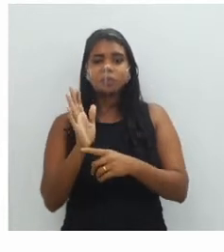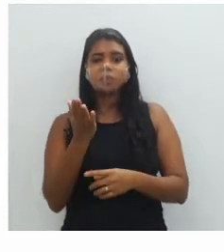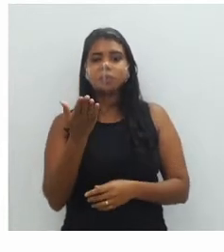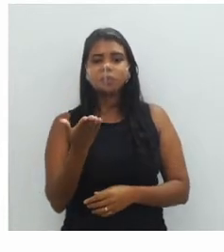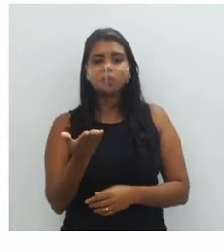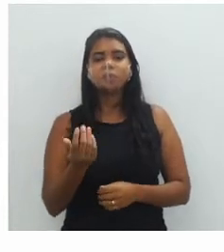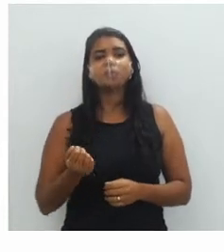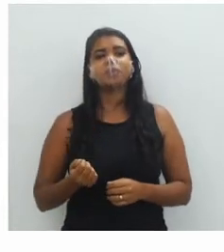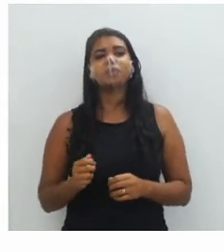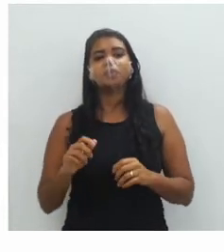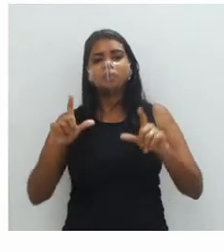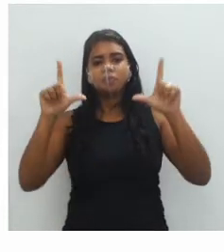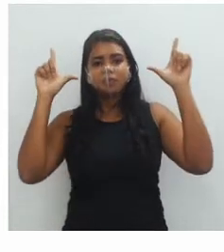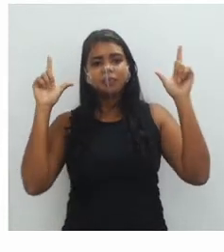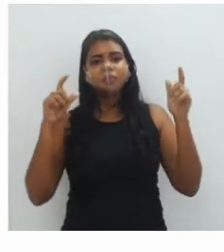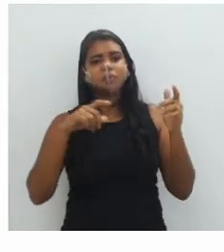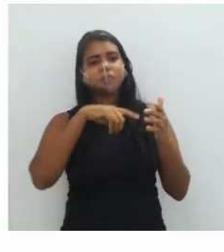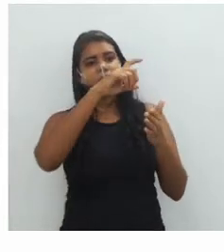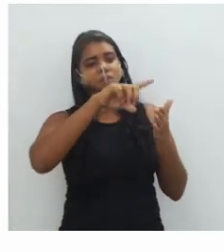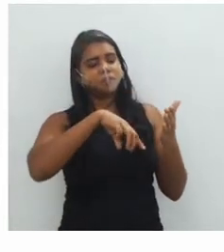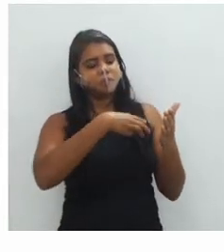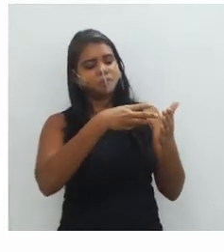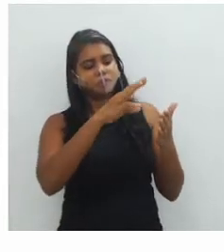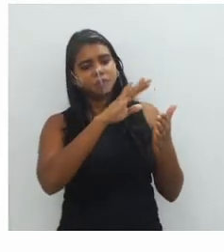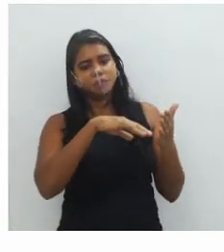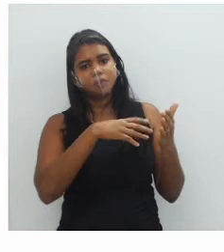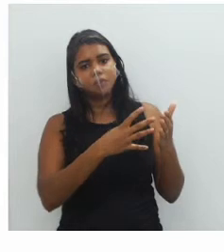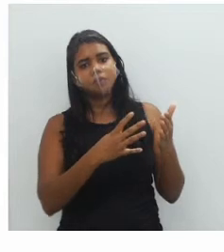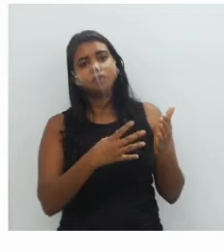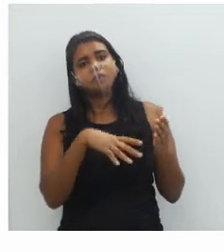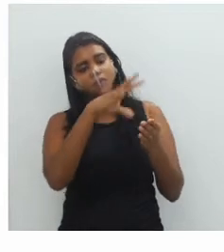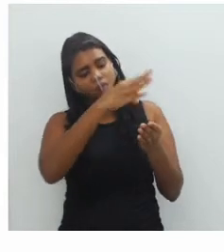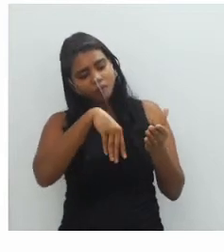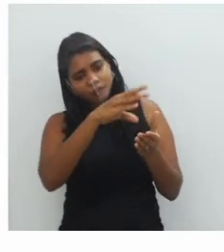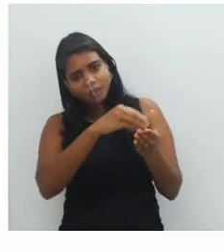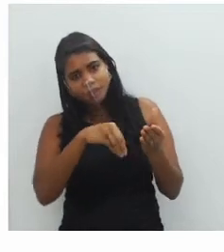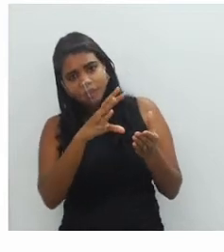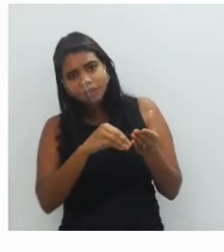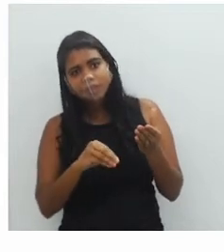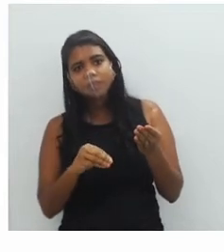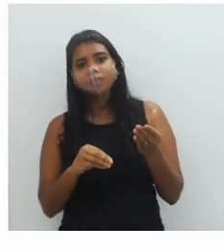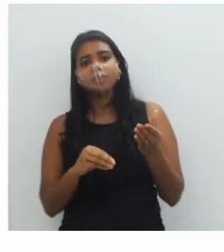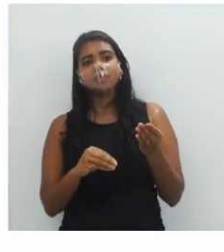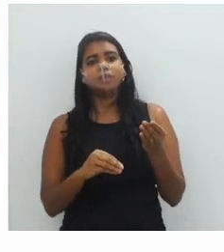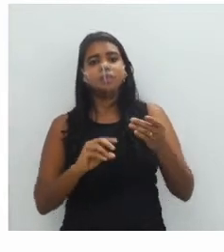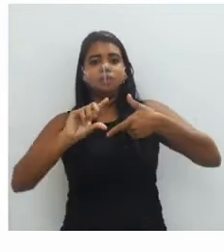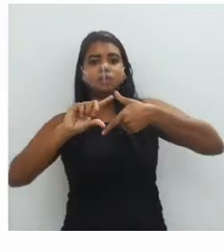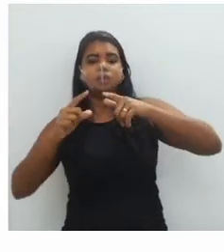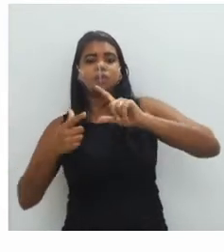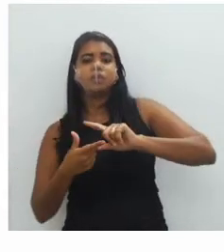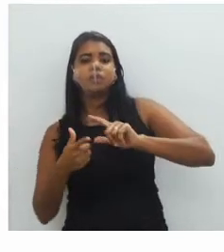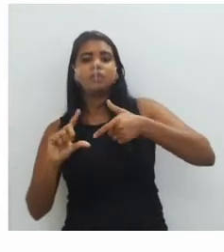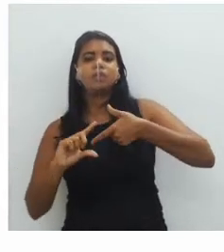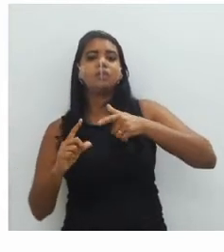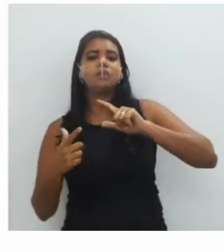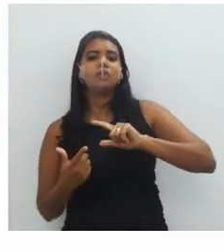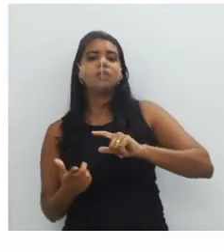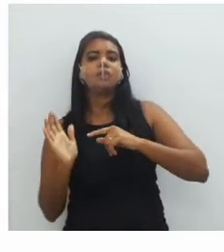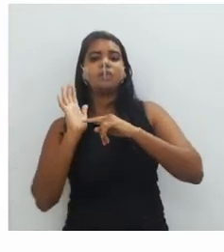Então, aqui vocês têm uma imagem de grafismo e aí nessa imagem vocês têm uma repetição de formas geométricas, né? No caso aqui,